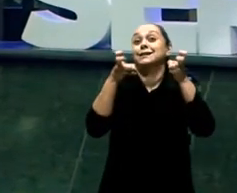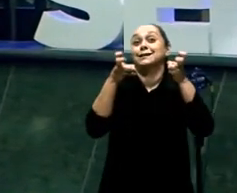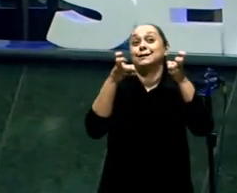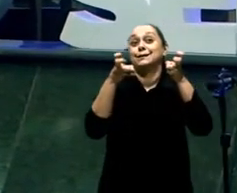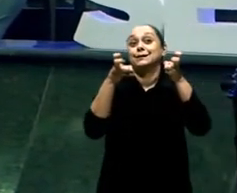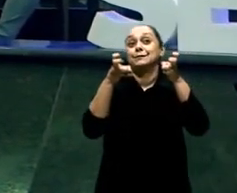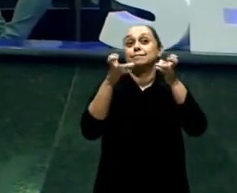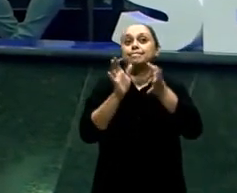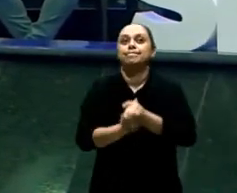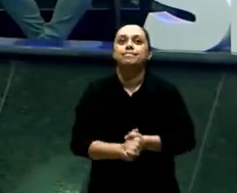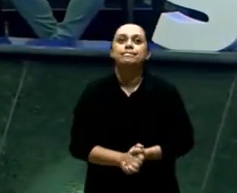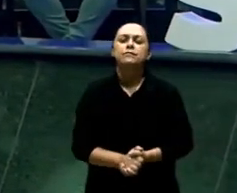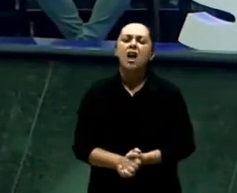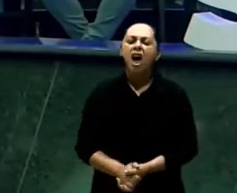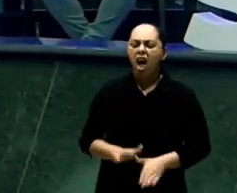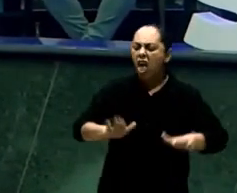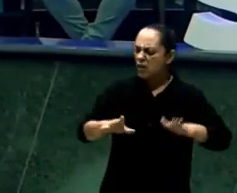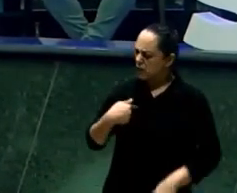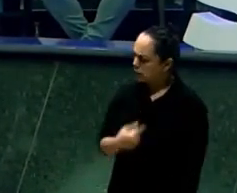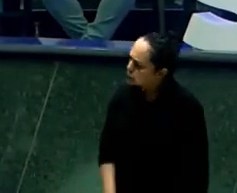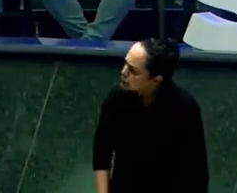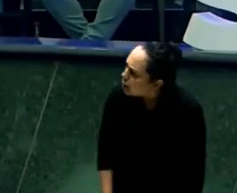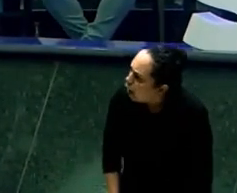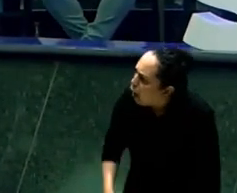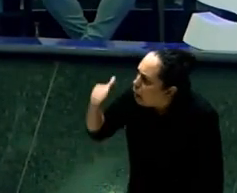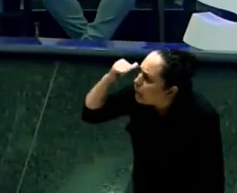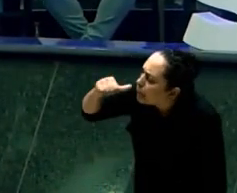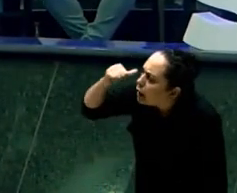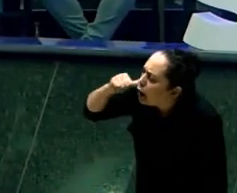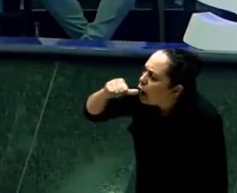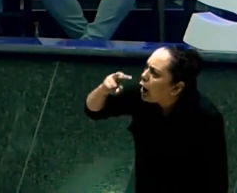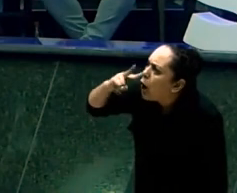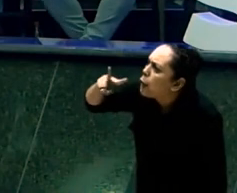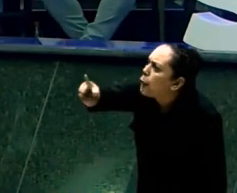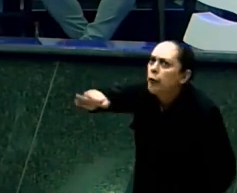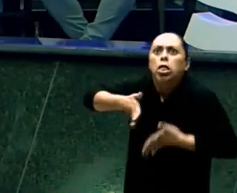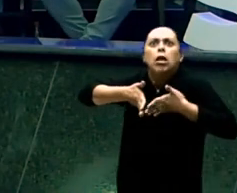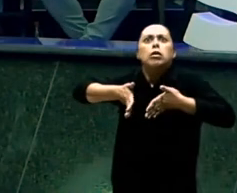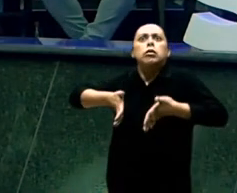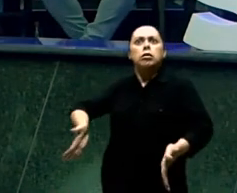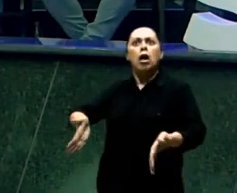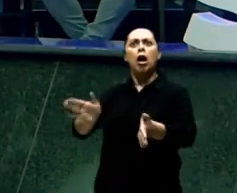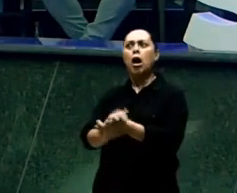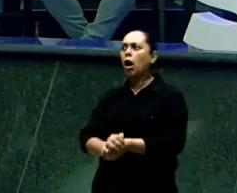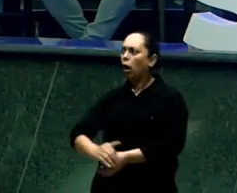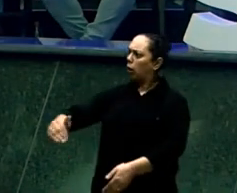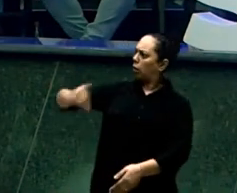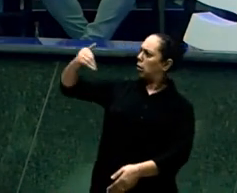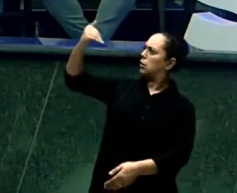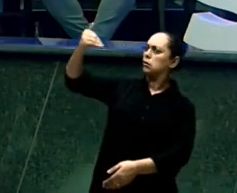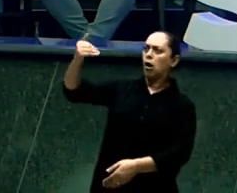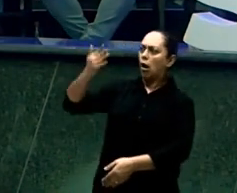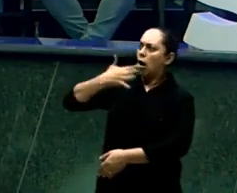Moça Mas como você Está cantando Pastor Nem oportunidade Para eu cantar Eu tenho Lá Aí a gente